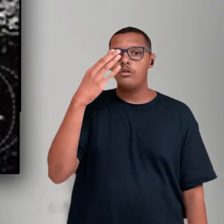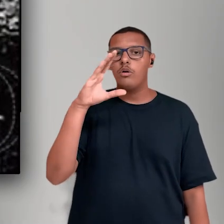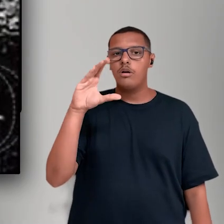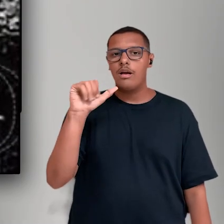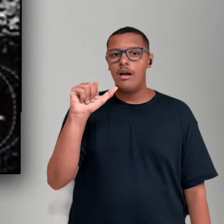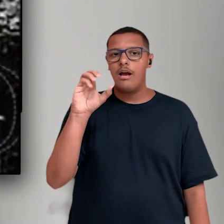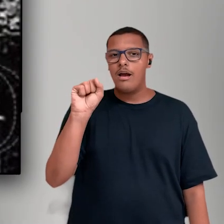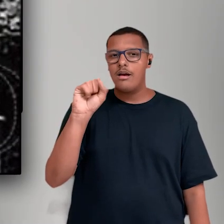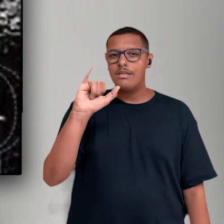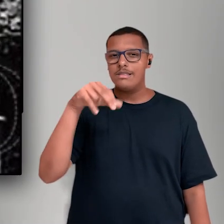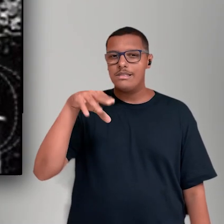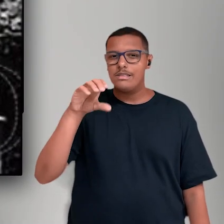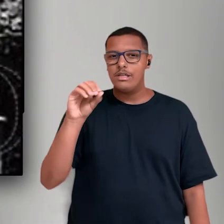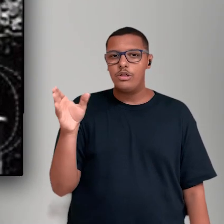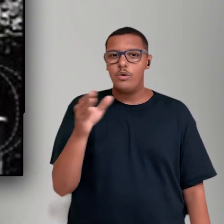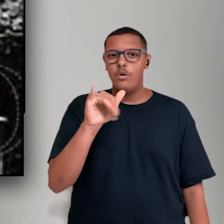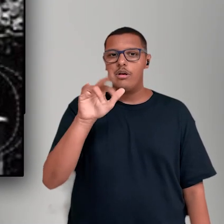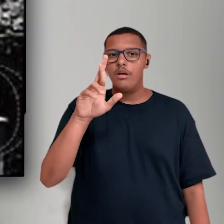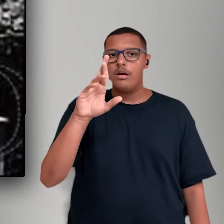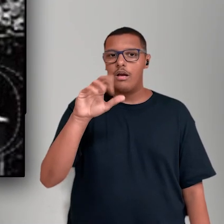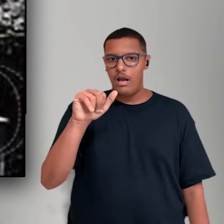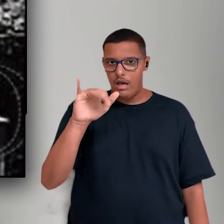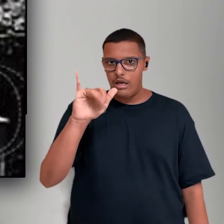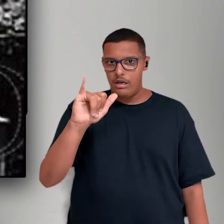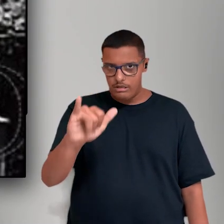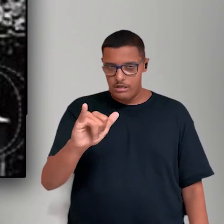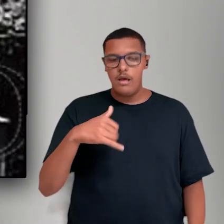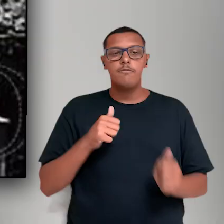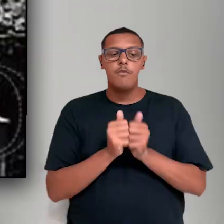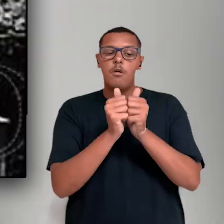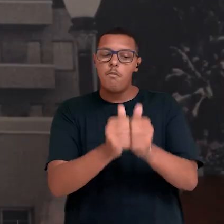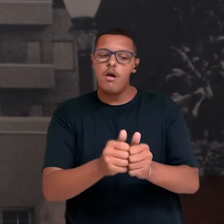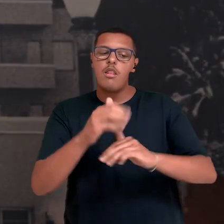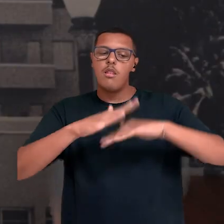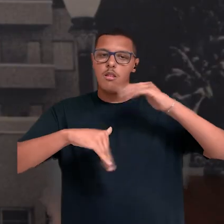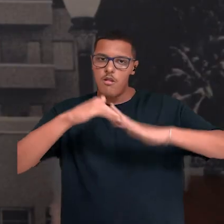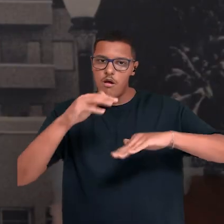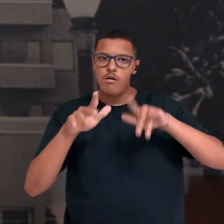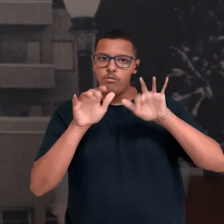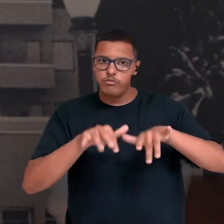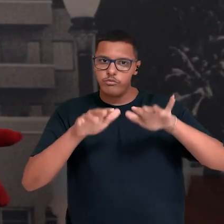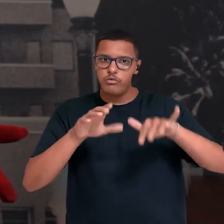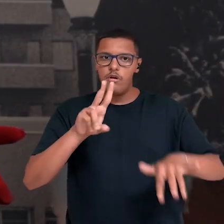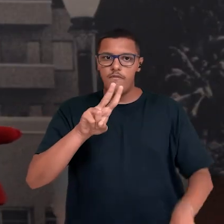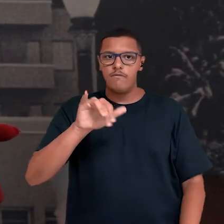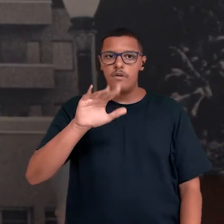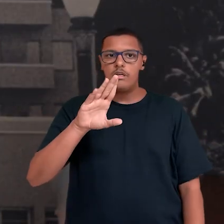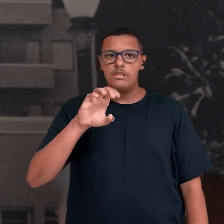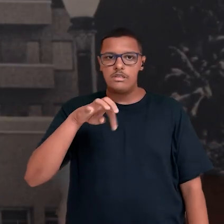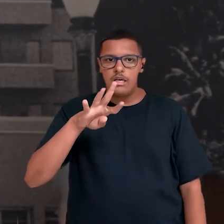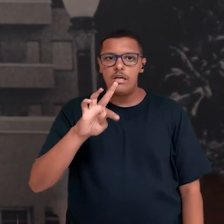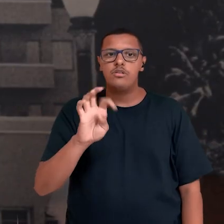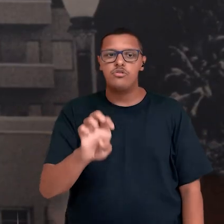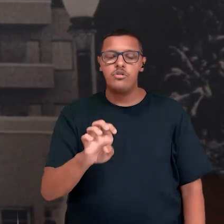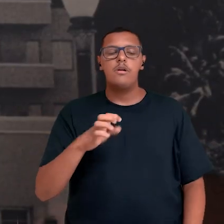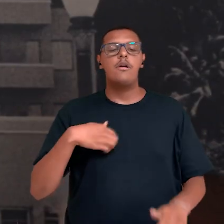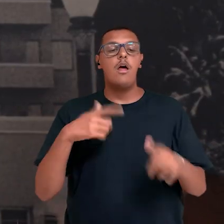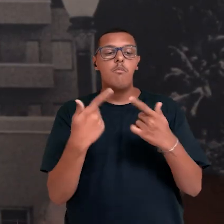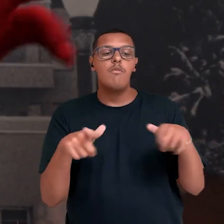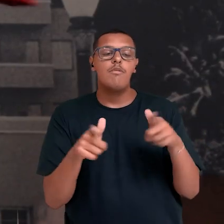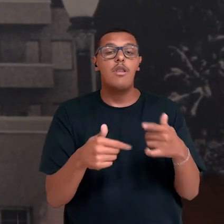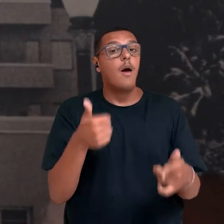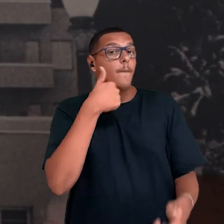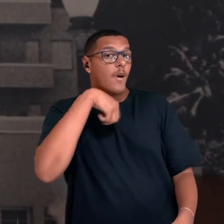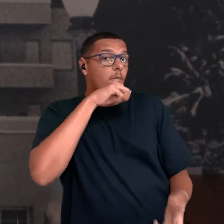cantora do Cassino Icaraí. Na ocasião, ela foi acompanhada do pianista e compositor Vicente Paiva, famoso pela sua